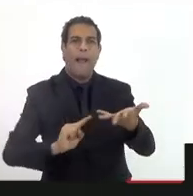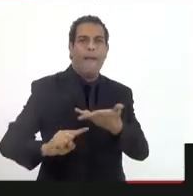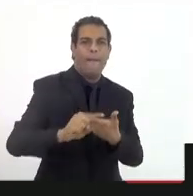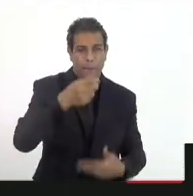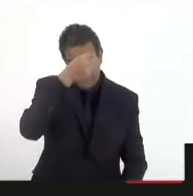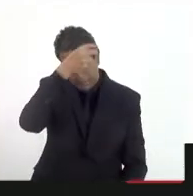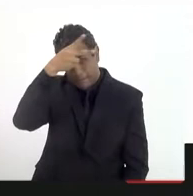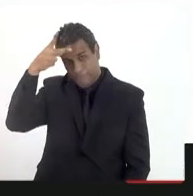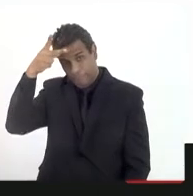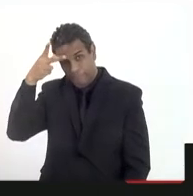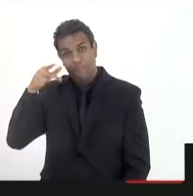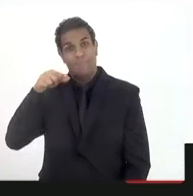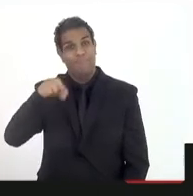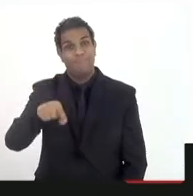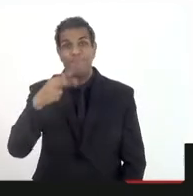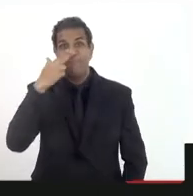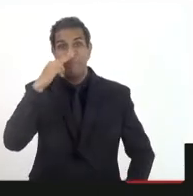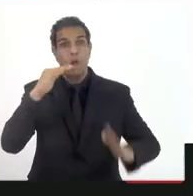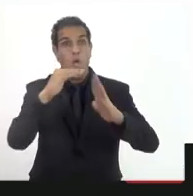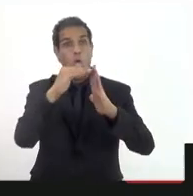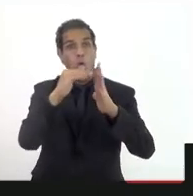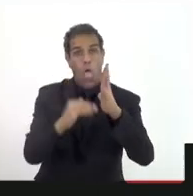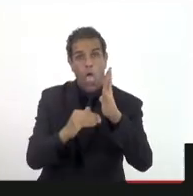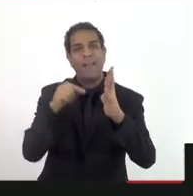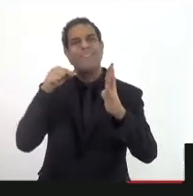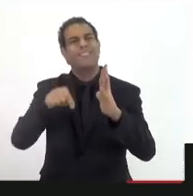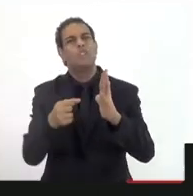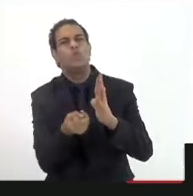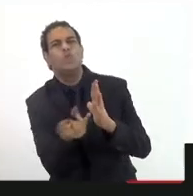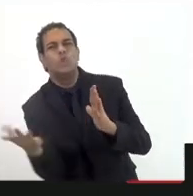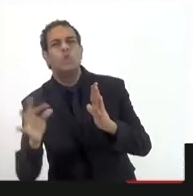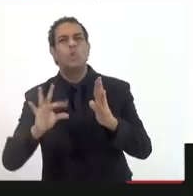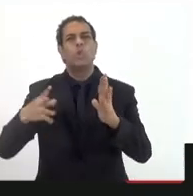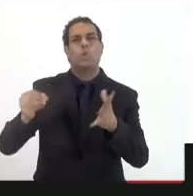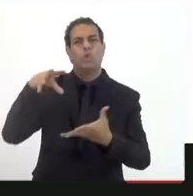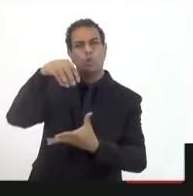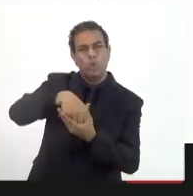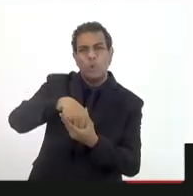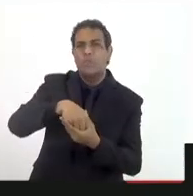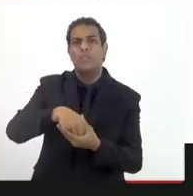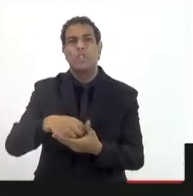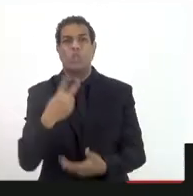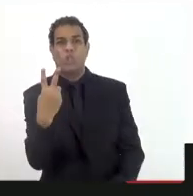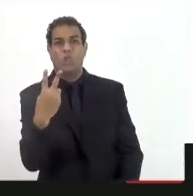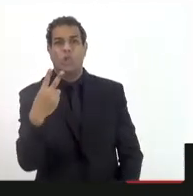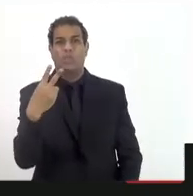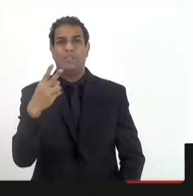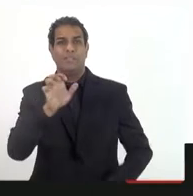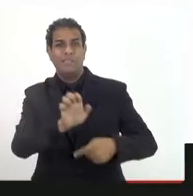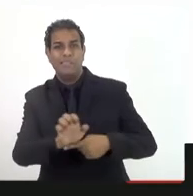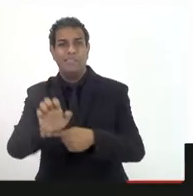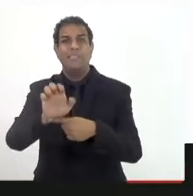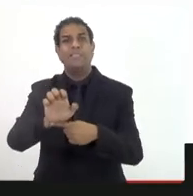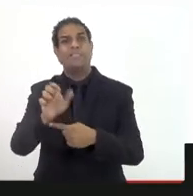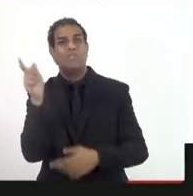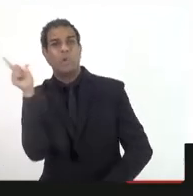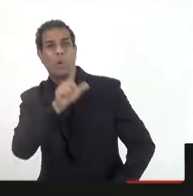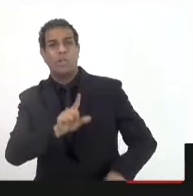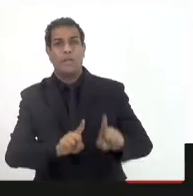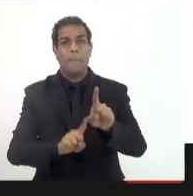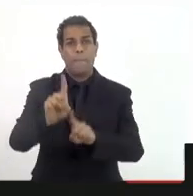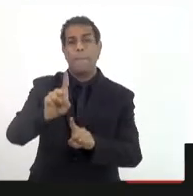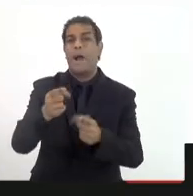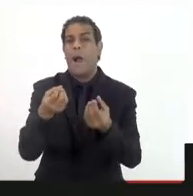até milésima posição em termos do IDEB, entre todos os municípios brasileiros, mas só temos dois do estado do Rio de Janeiro, entre os mil